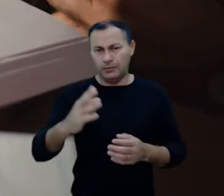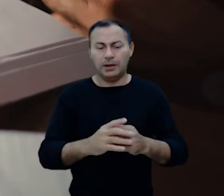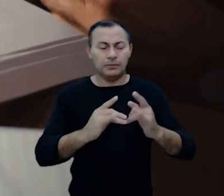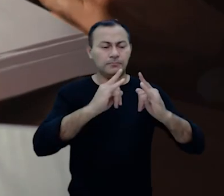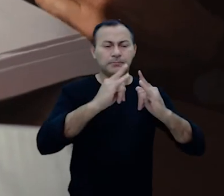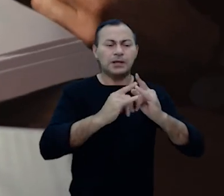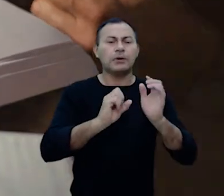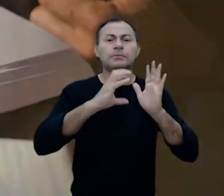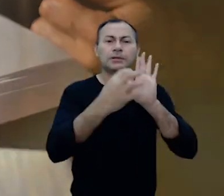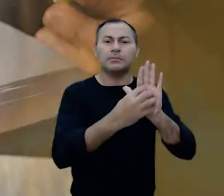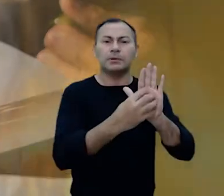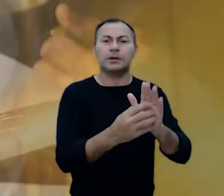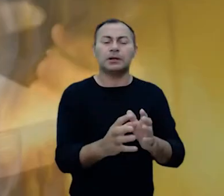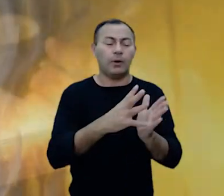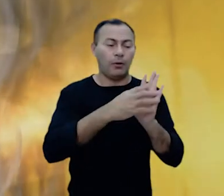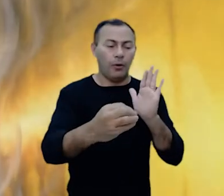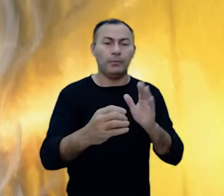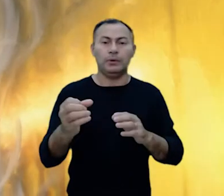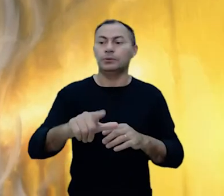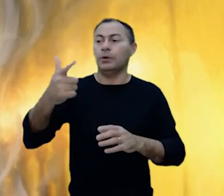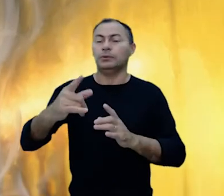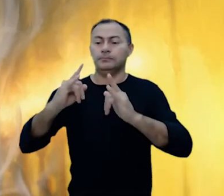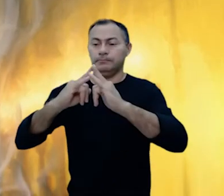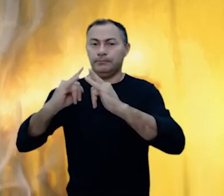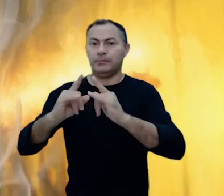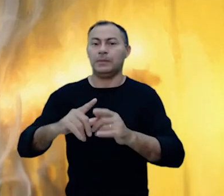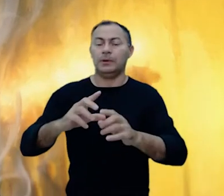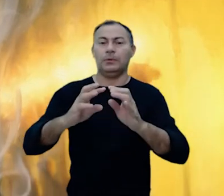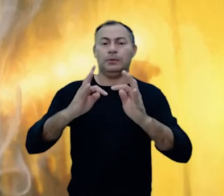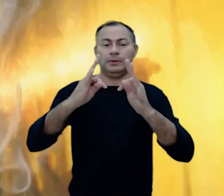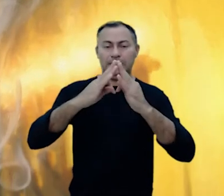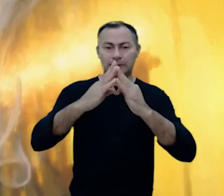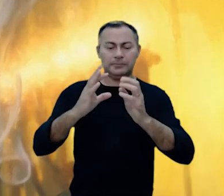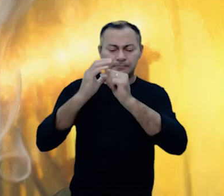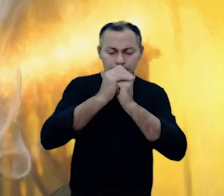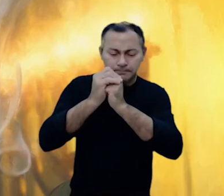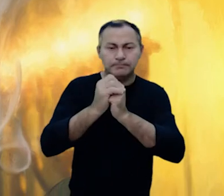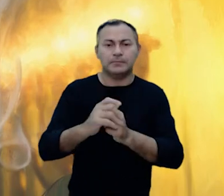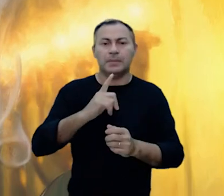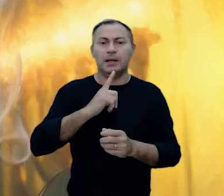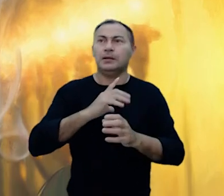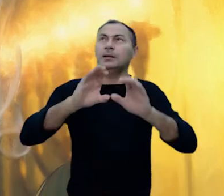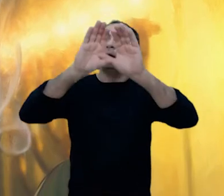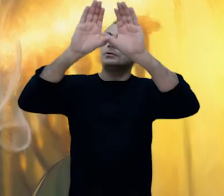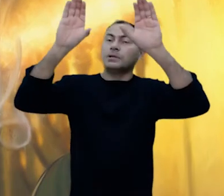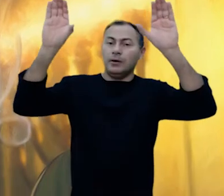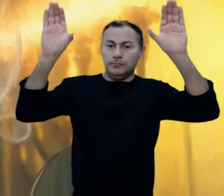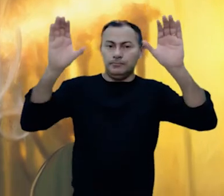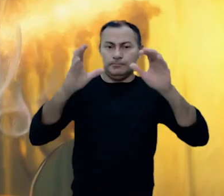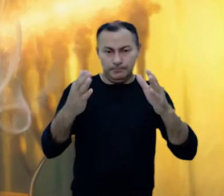na Terra, era somente um símbolo. Isto era somente uma cópia de um outro tabernáculo ou tenda de adoração que existe em dimensões